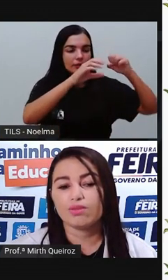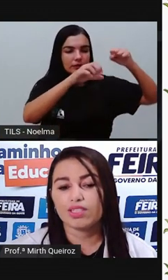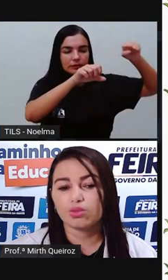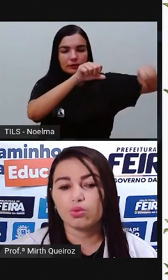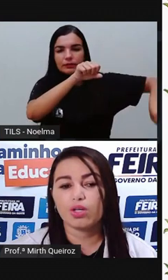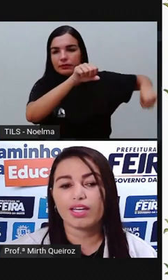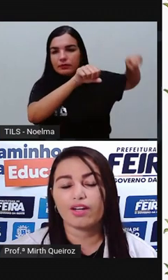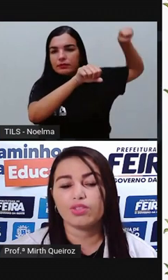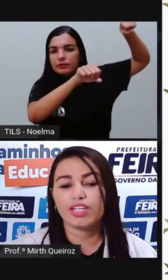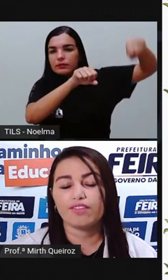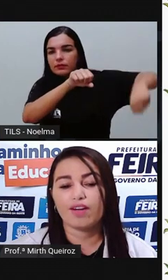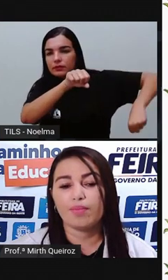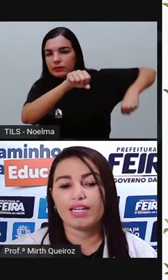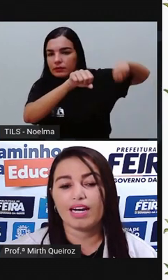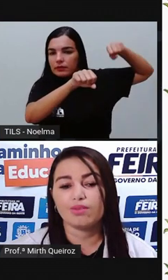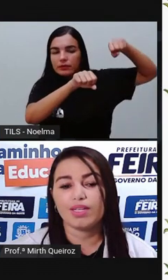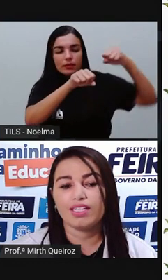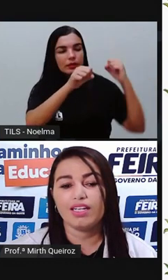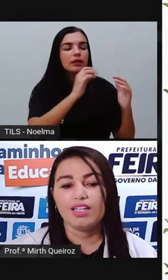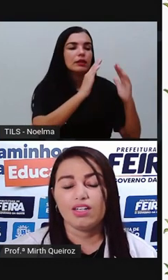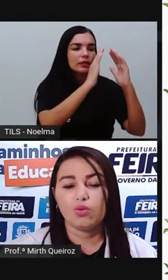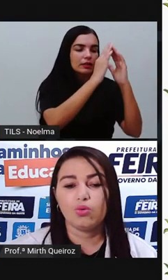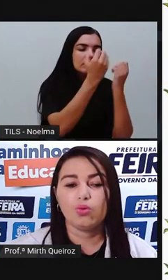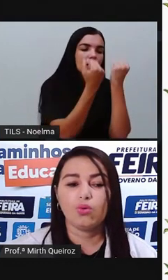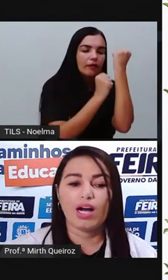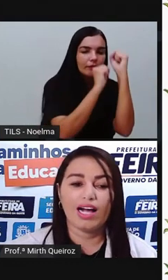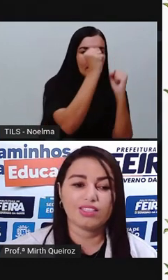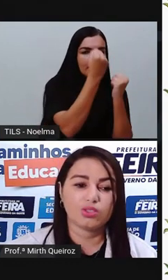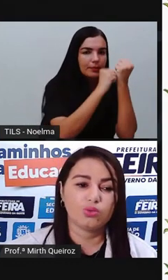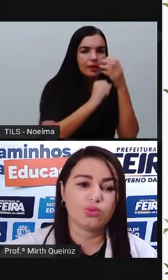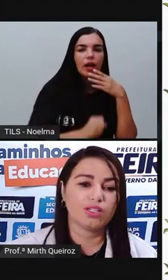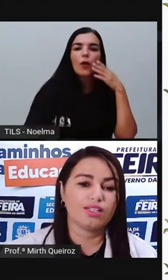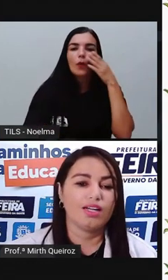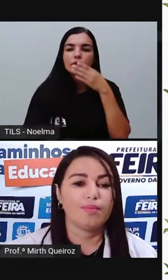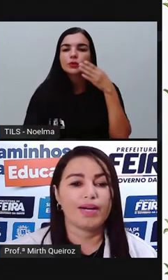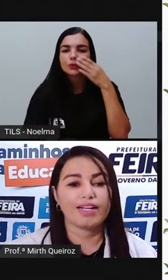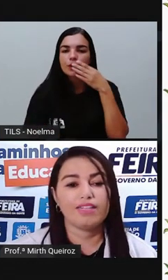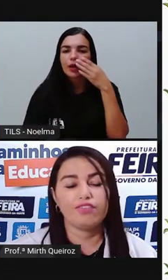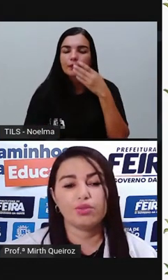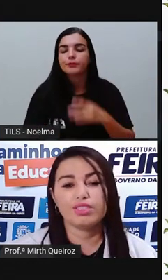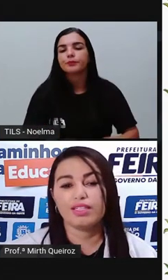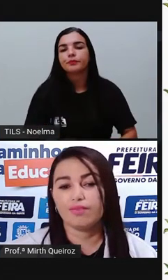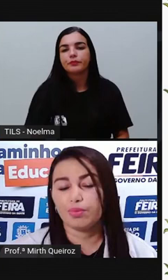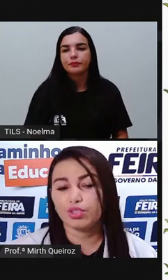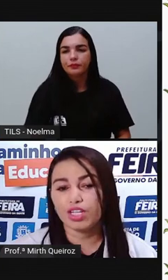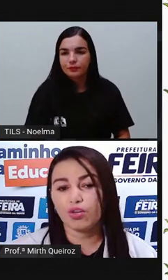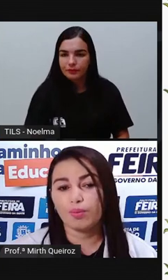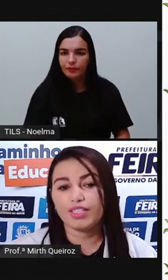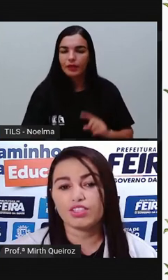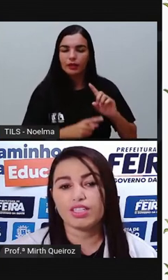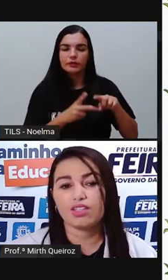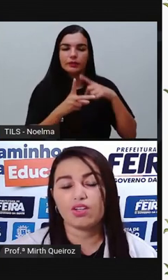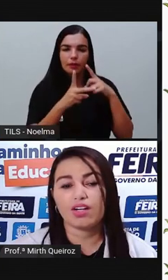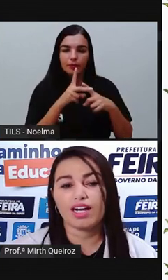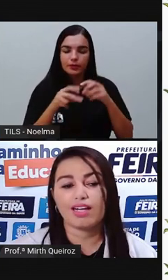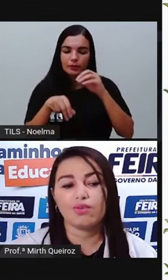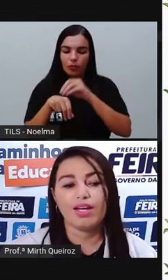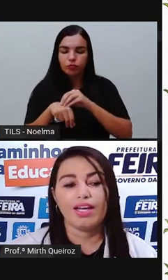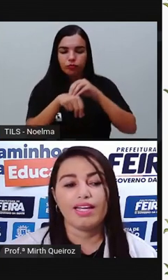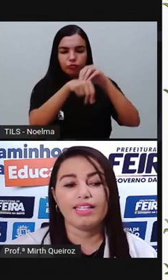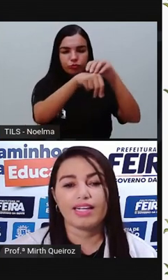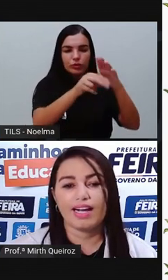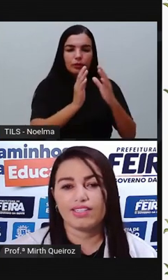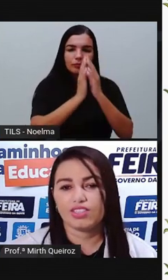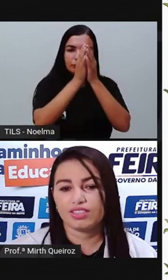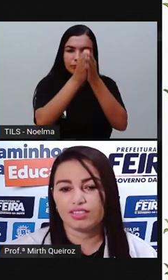a cozinha do açúcar, que era onde era fabricado aí o açúcar, para que ele fosse posteriormente aí colocado